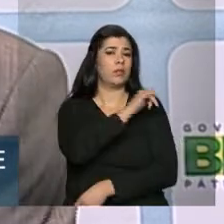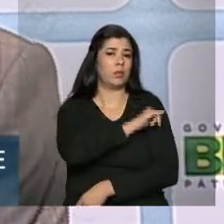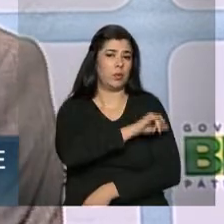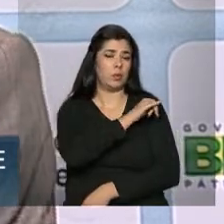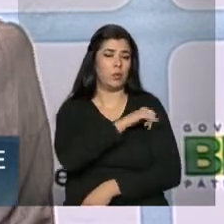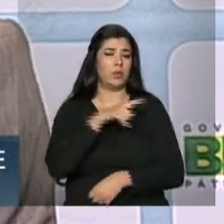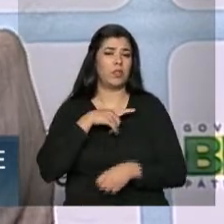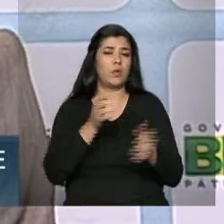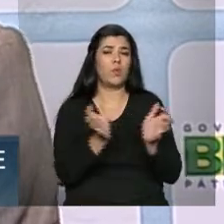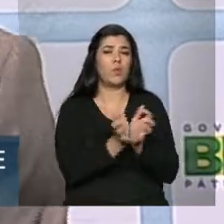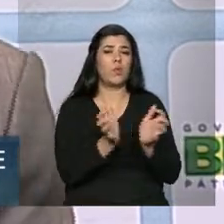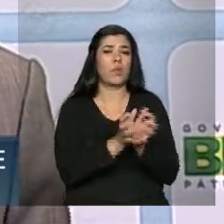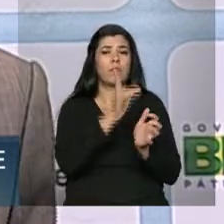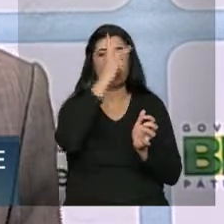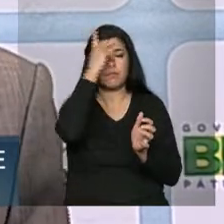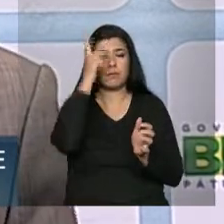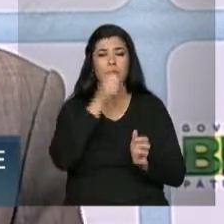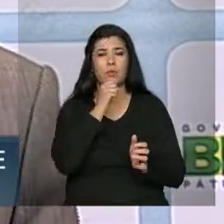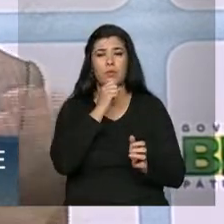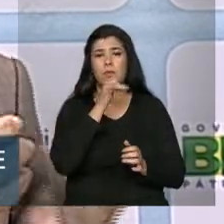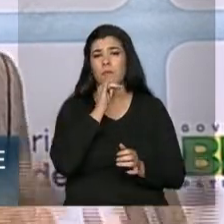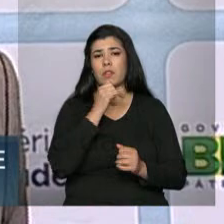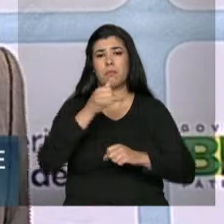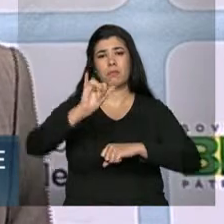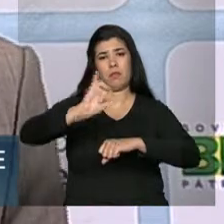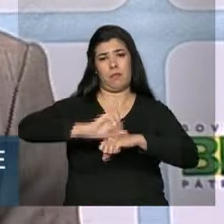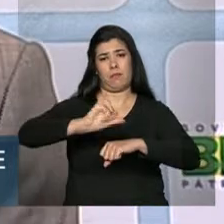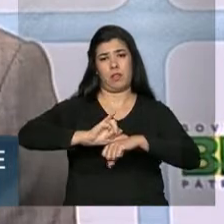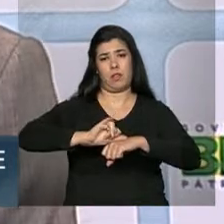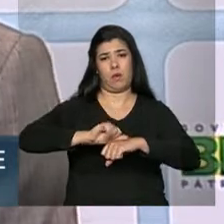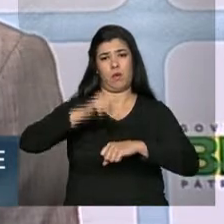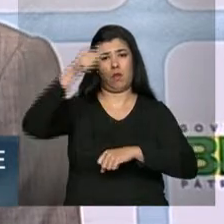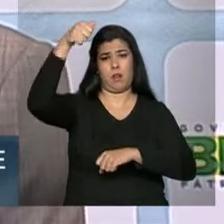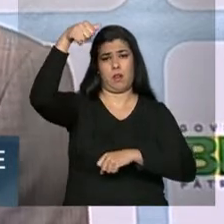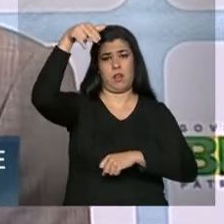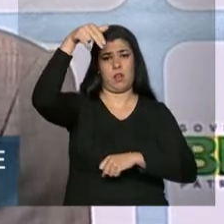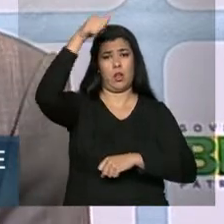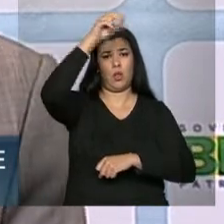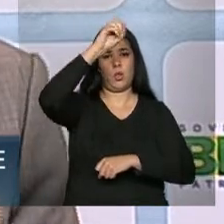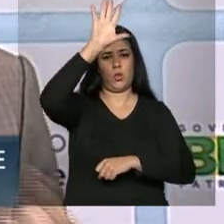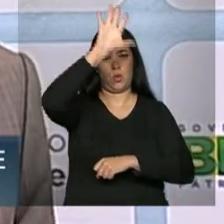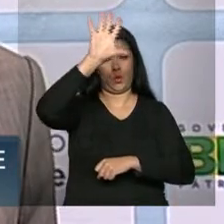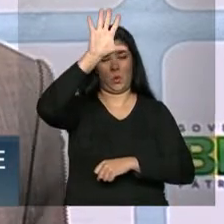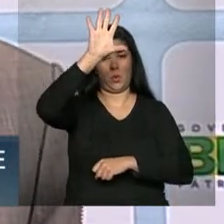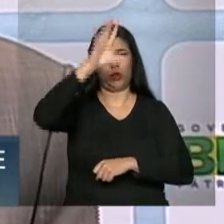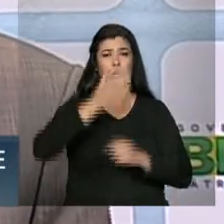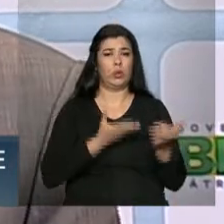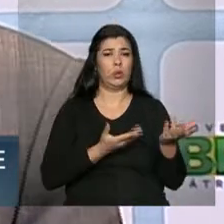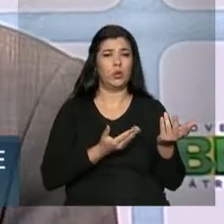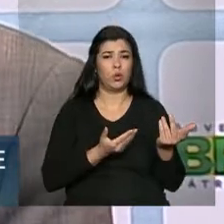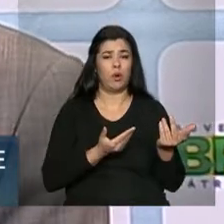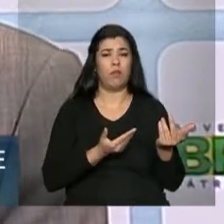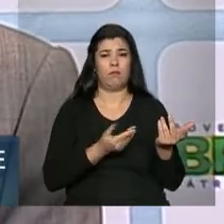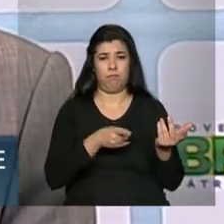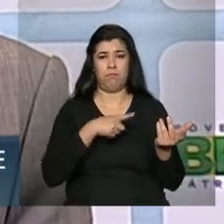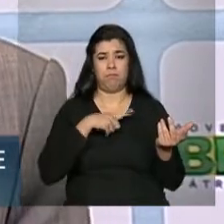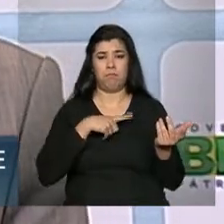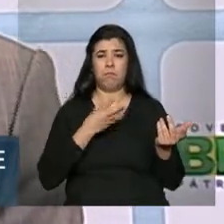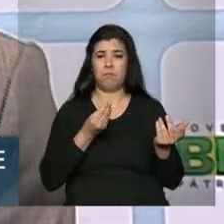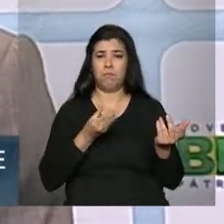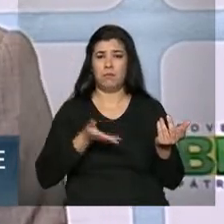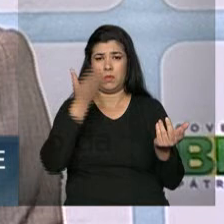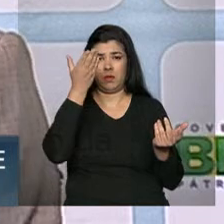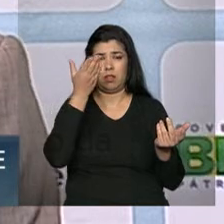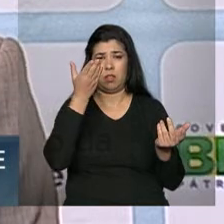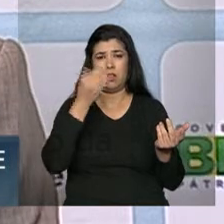a população de idosos muito grandes. Capitais, por exemplo, do norte do país, que têm populações muito jovens, elas tendem a ter